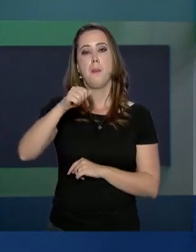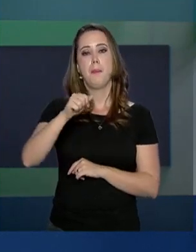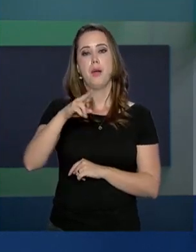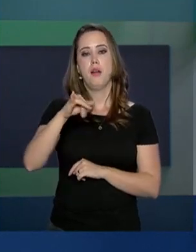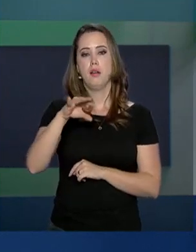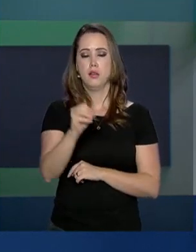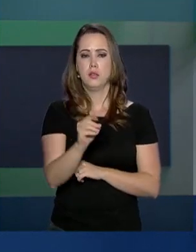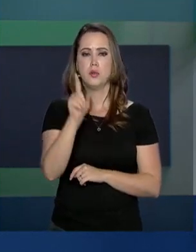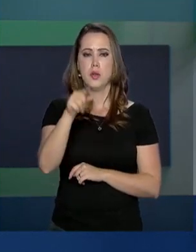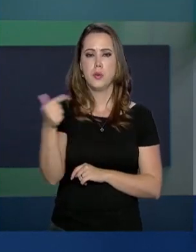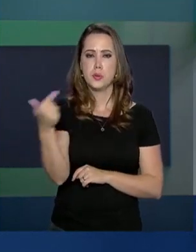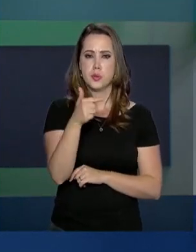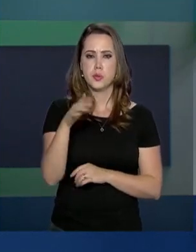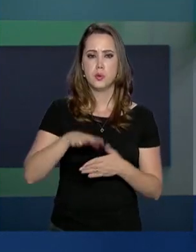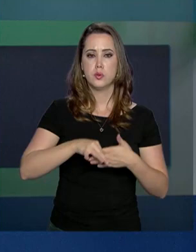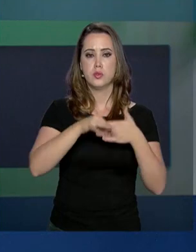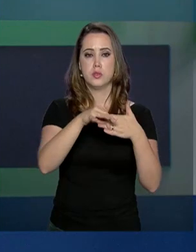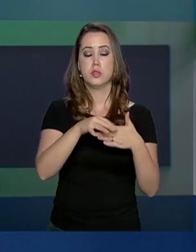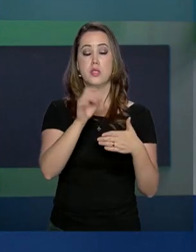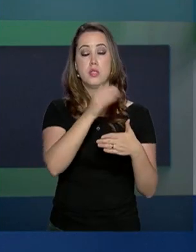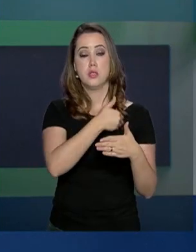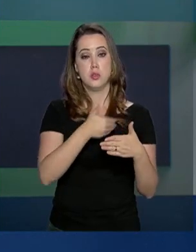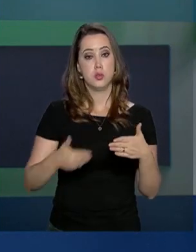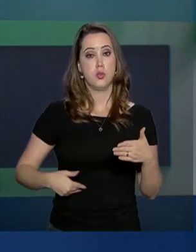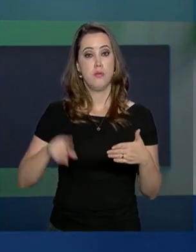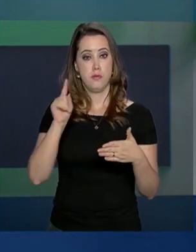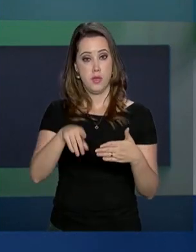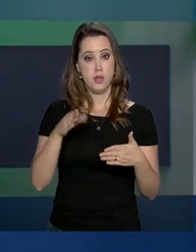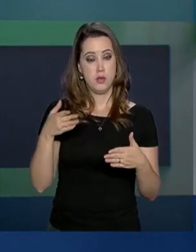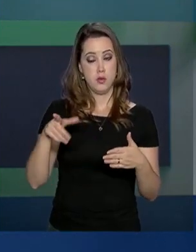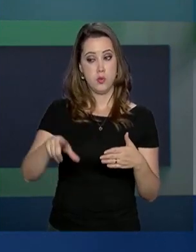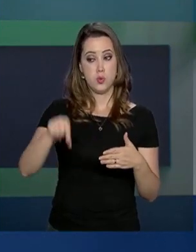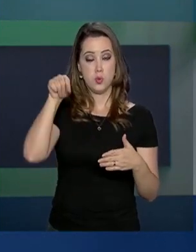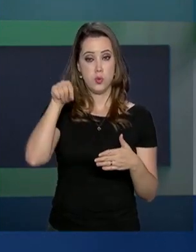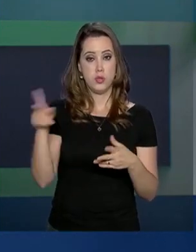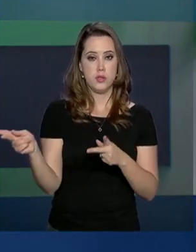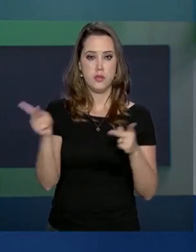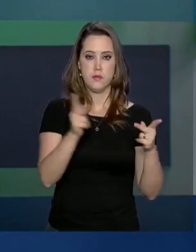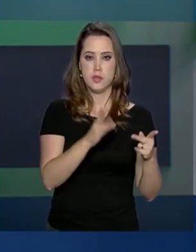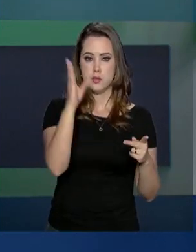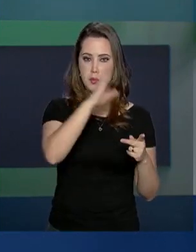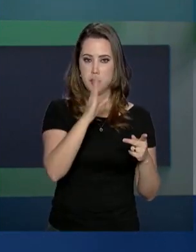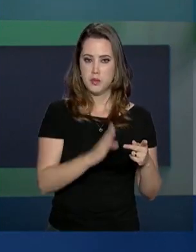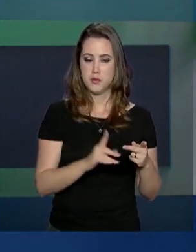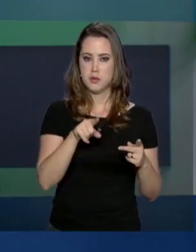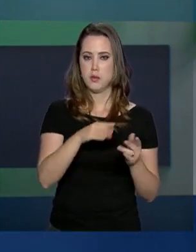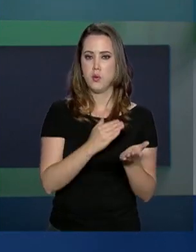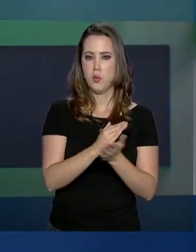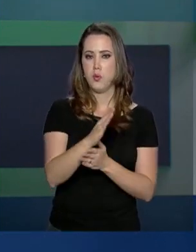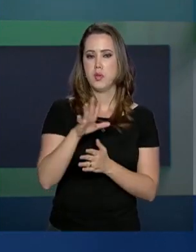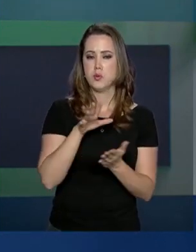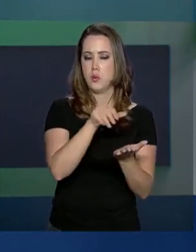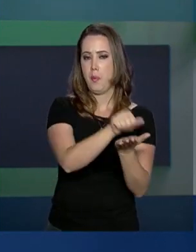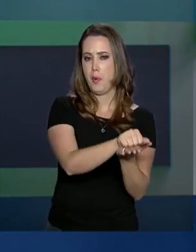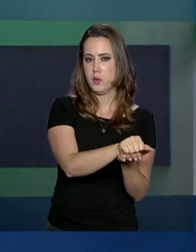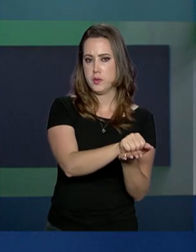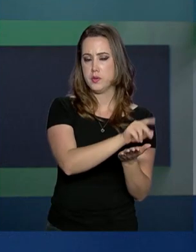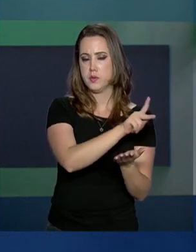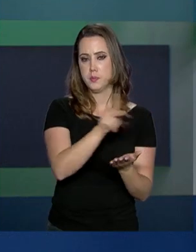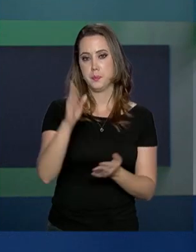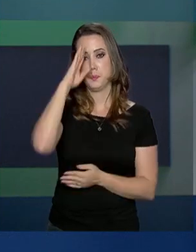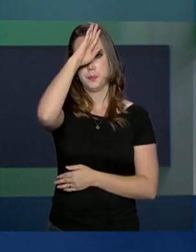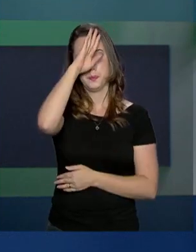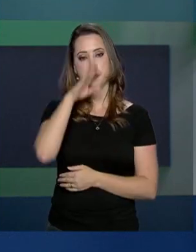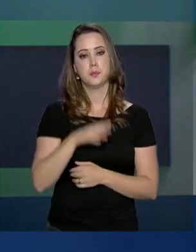Benítez é o segundo chefe de Estado eleito a fazer uma visita oficial ao Brasil desde a posse de Jair Bolsonaro